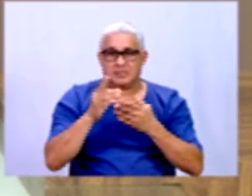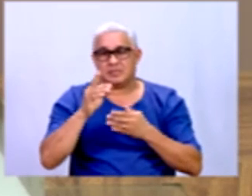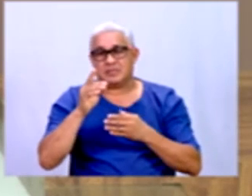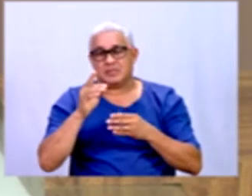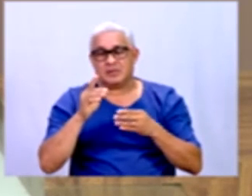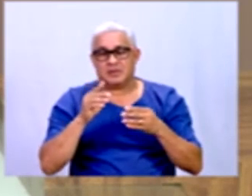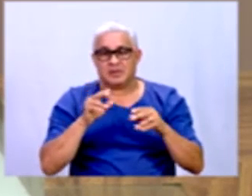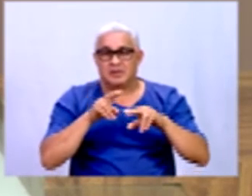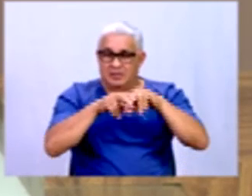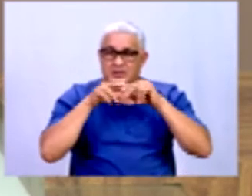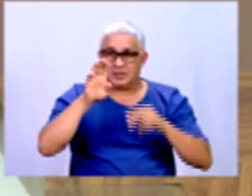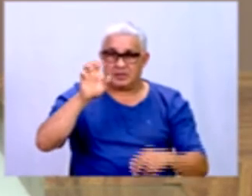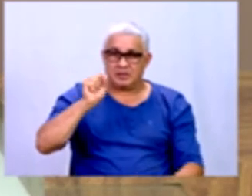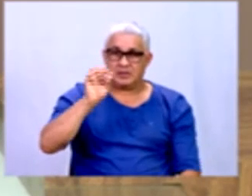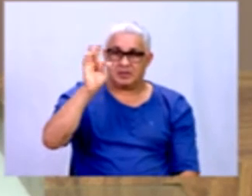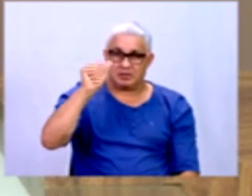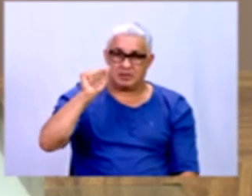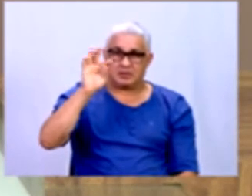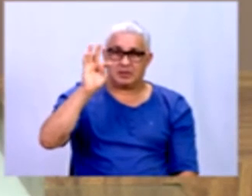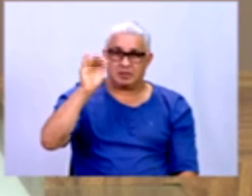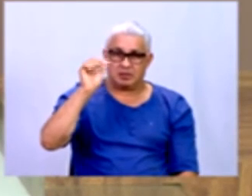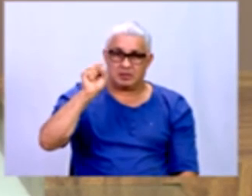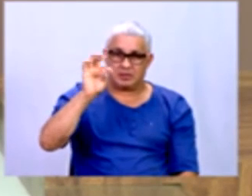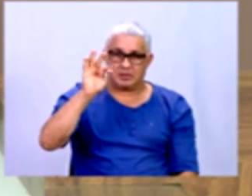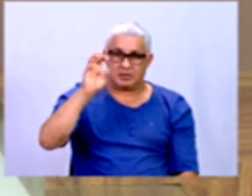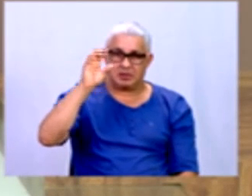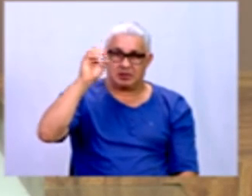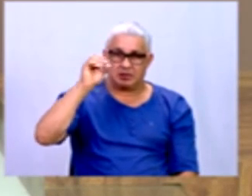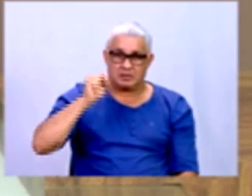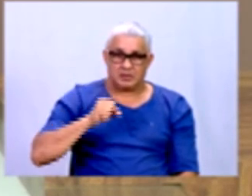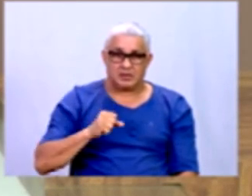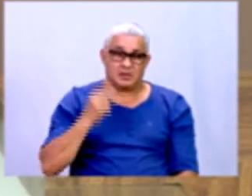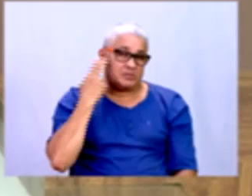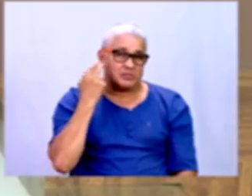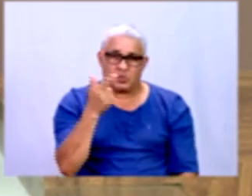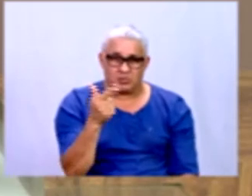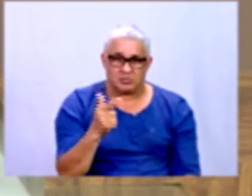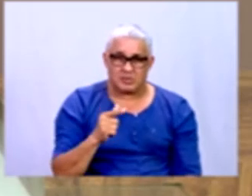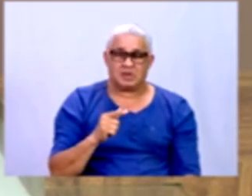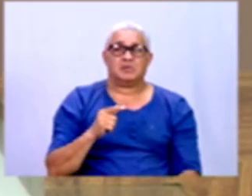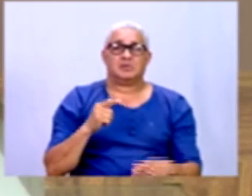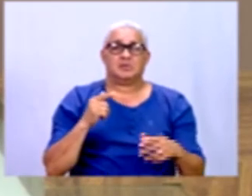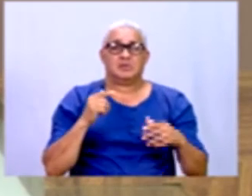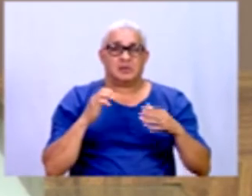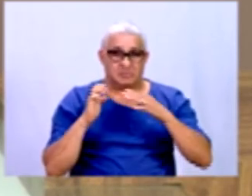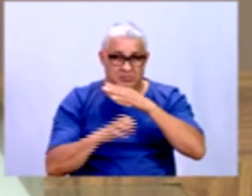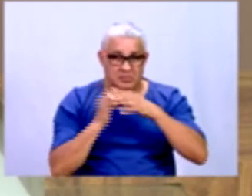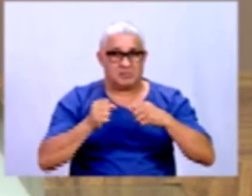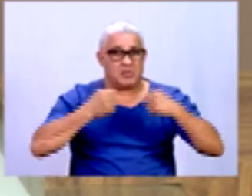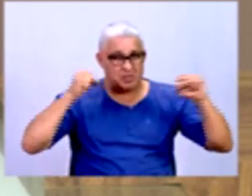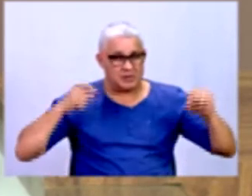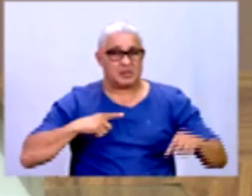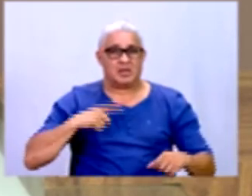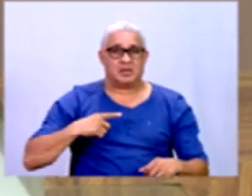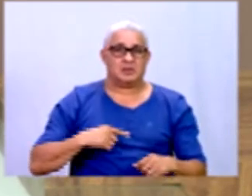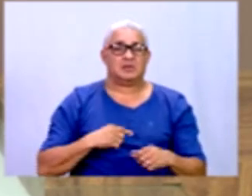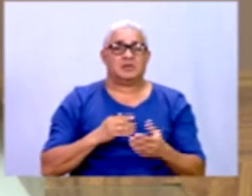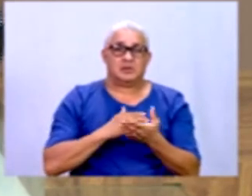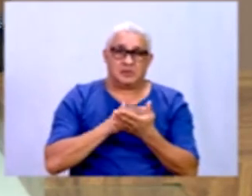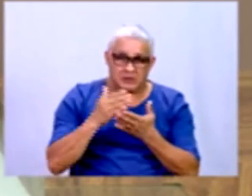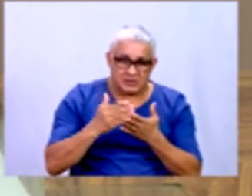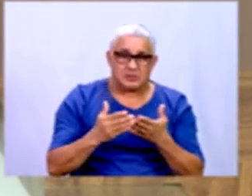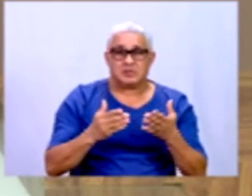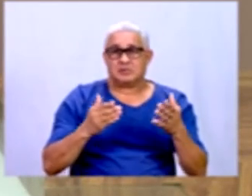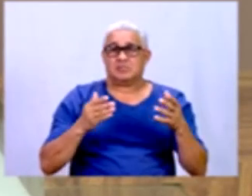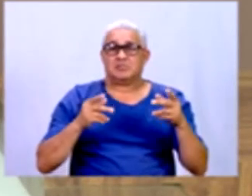a partir das estatísticas. Não é algo muito comum. E a gente ainda vê isso muito em grandes organizações, médias organizações. Começa a chegar na